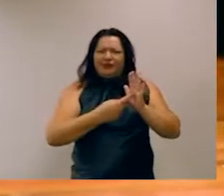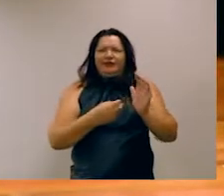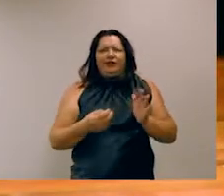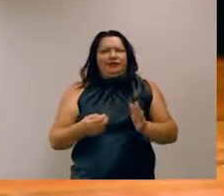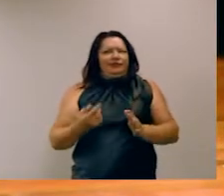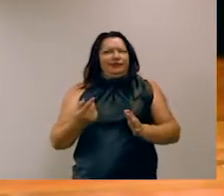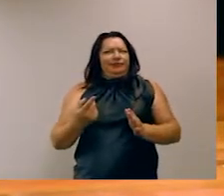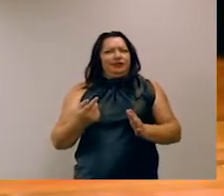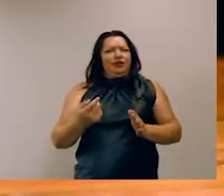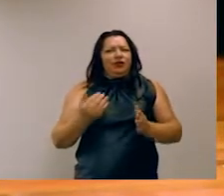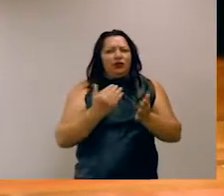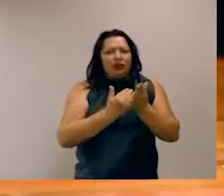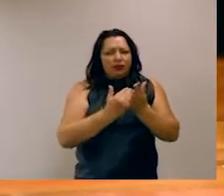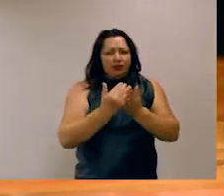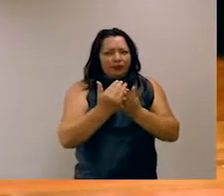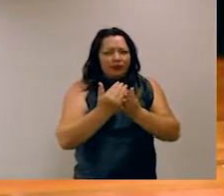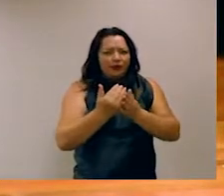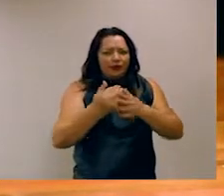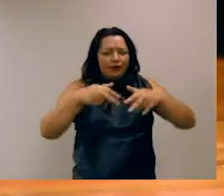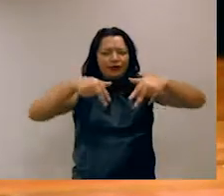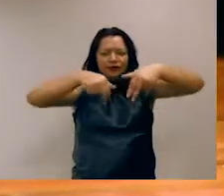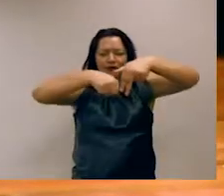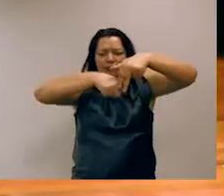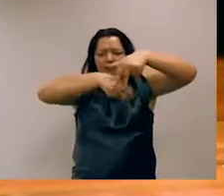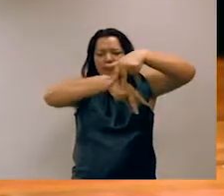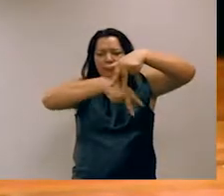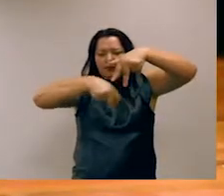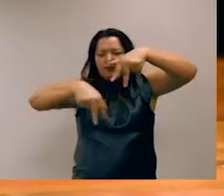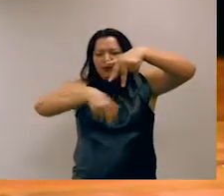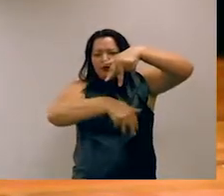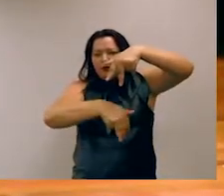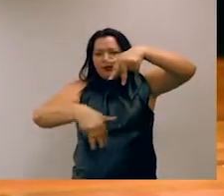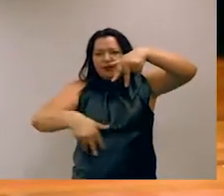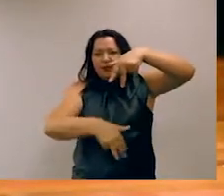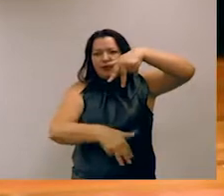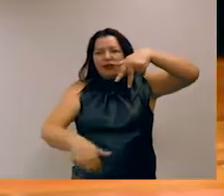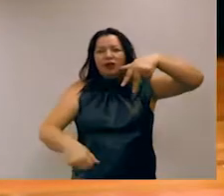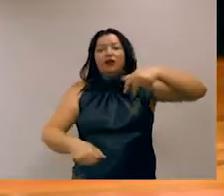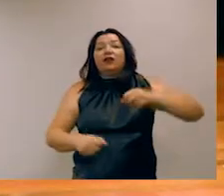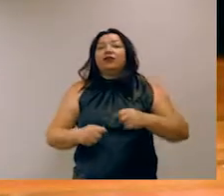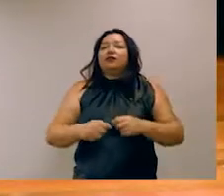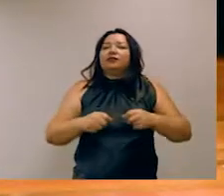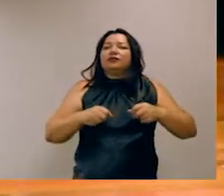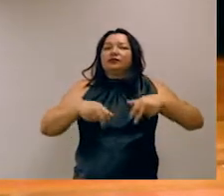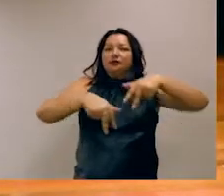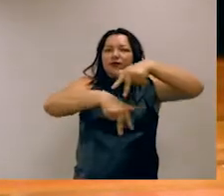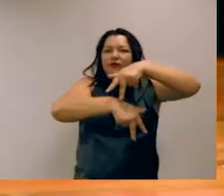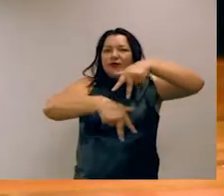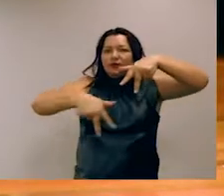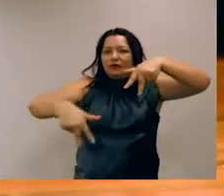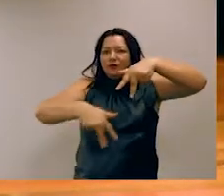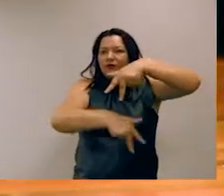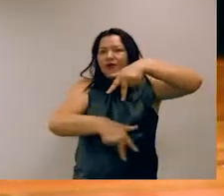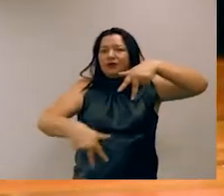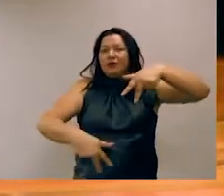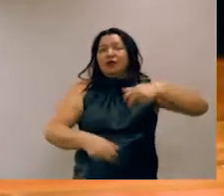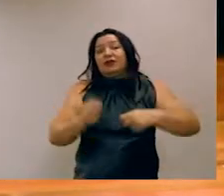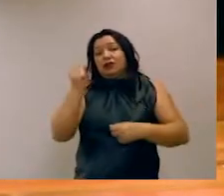entra numa camada semântica cada vez mais abstrata e difícil de ser descrita enquanto regras.